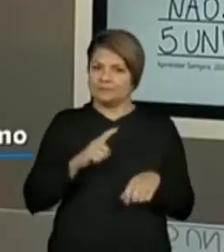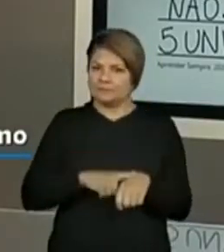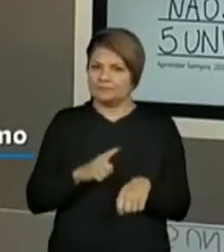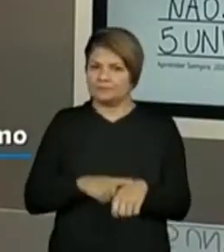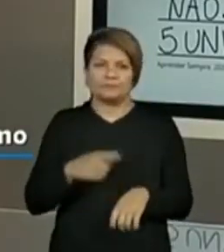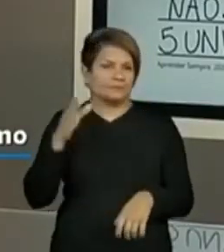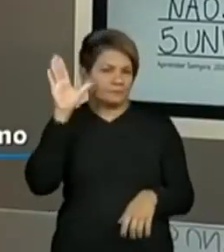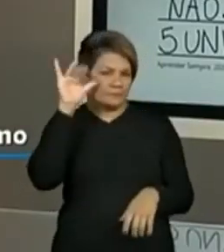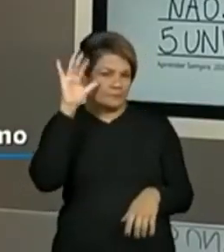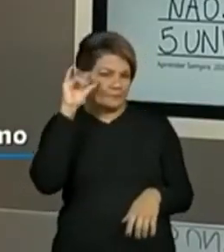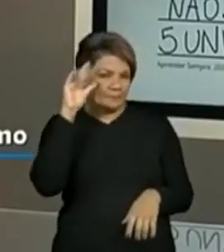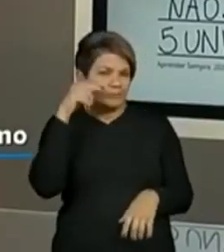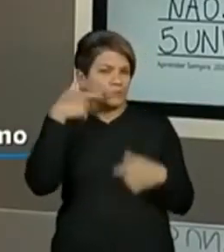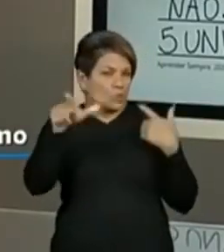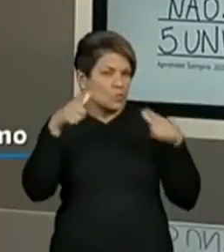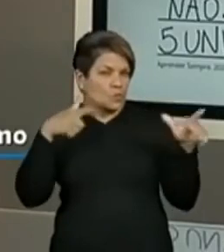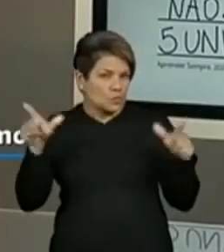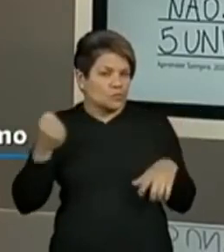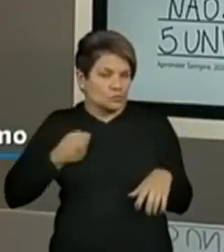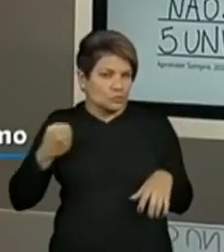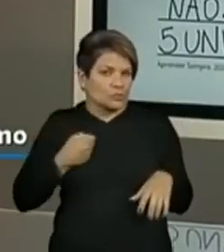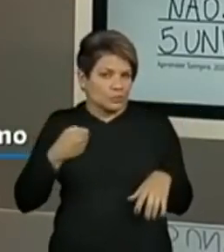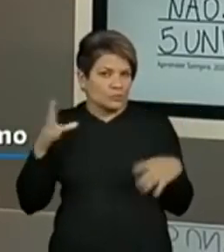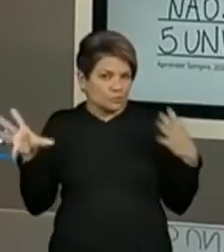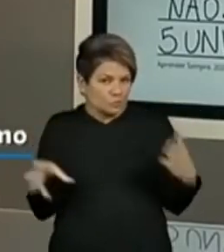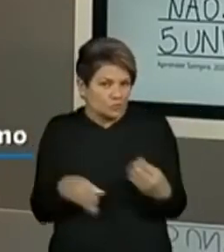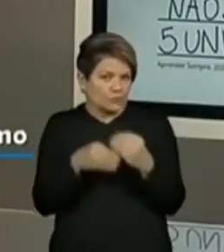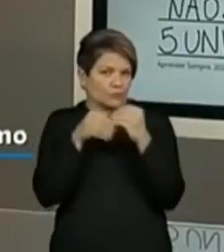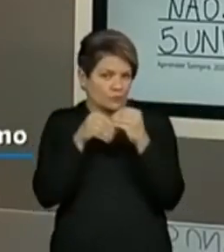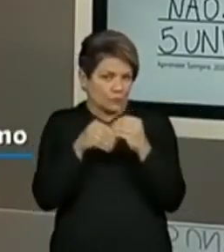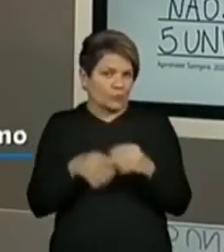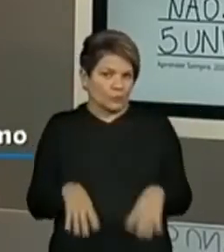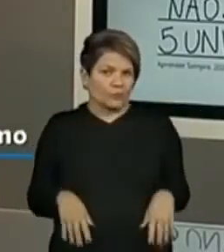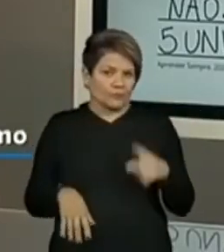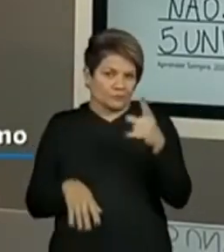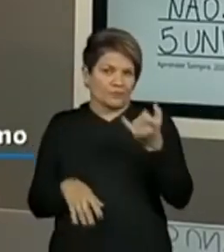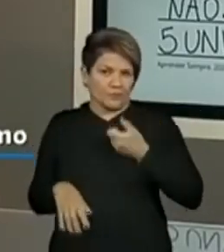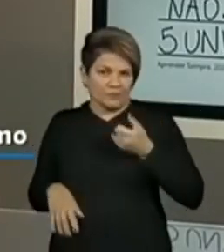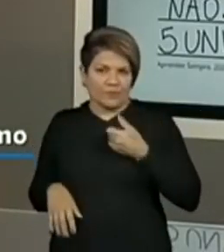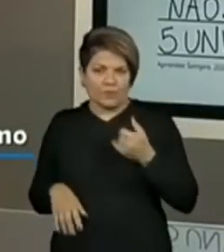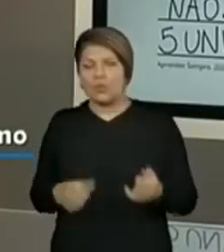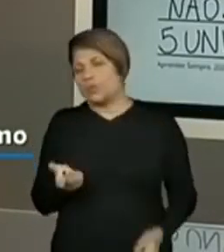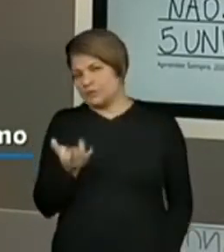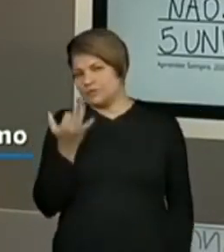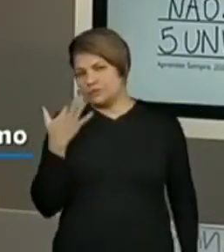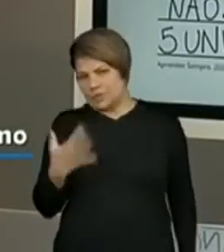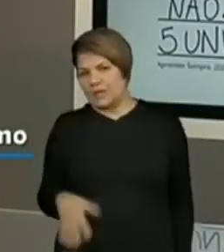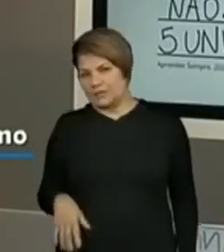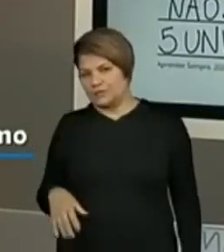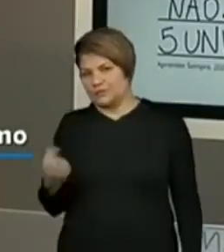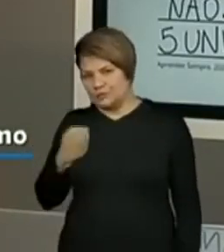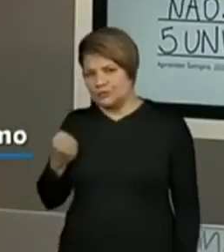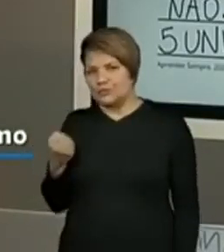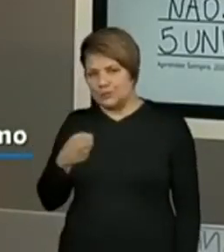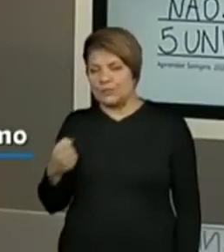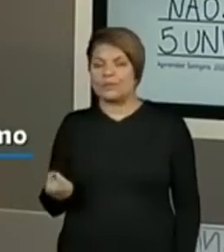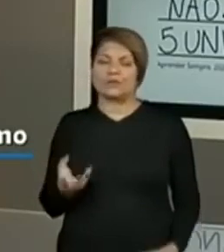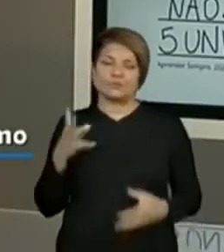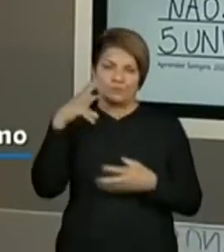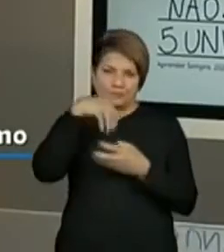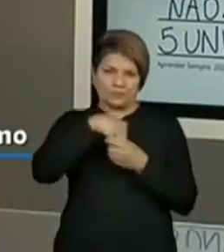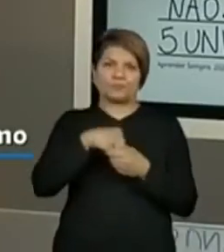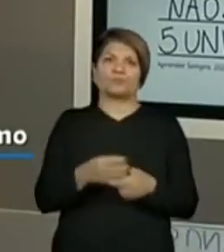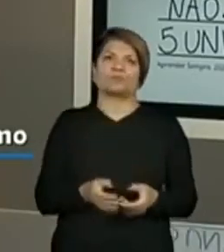vamos dar uma olhadinha aqui em outros números que a gente formou e vocês vão me dizer o valor desse número dentro,